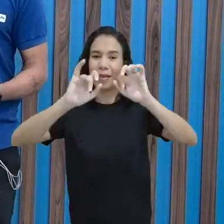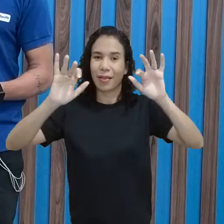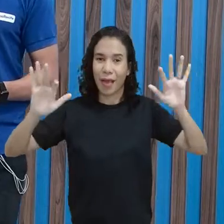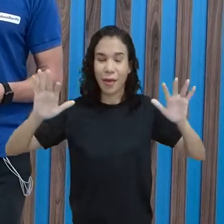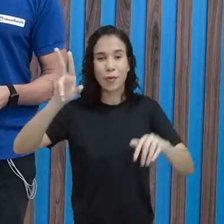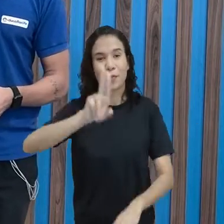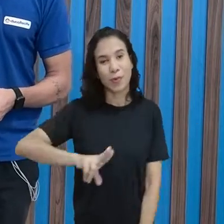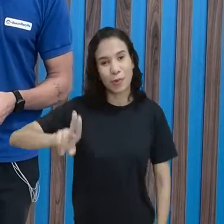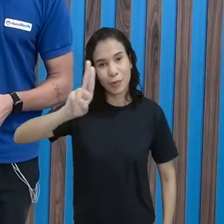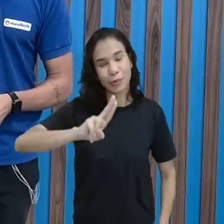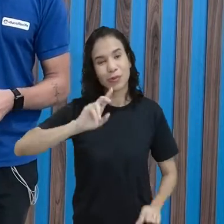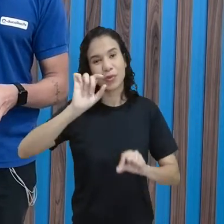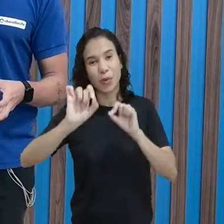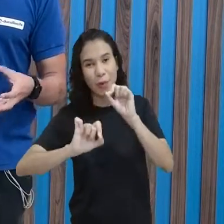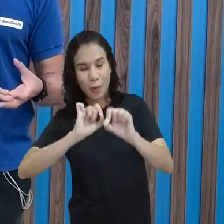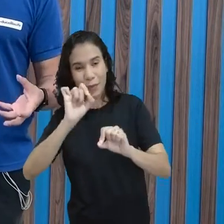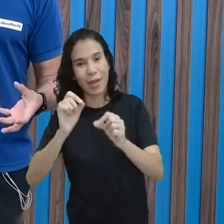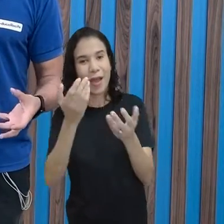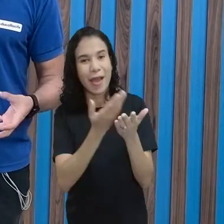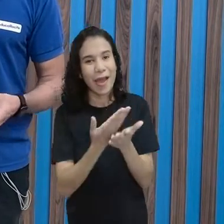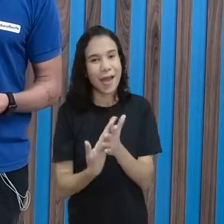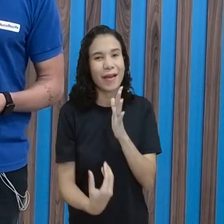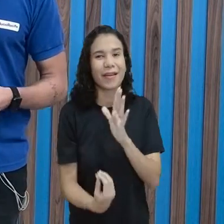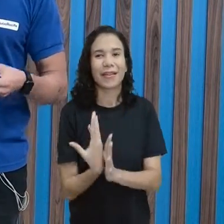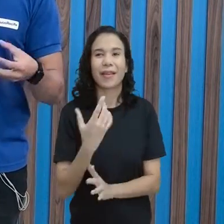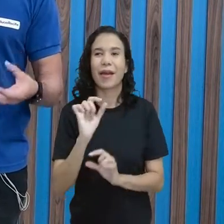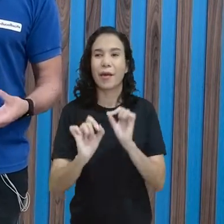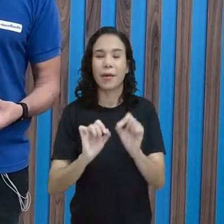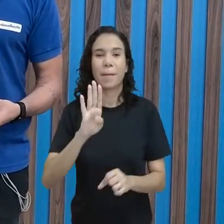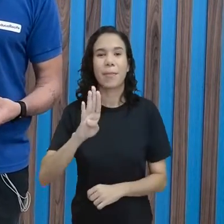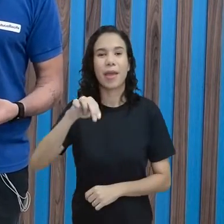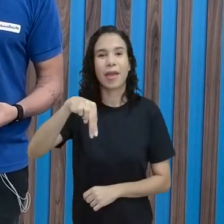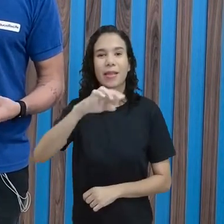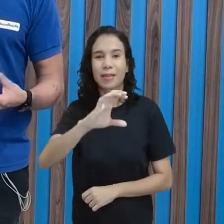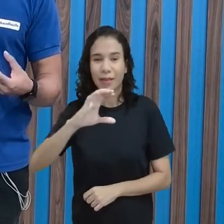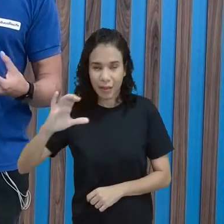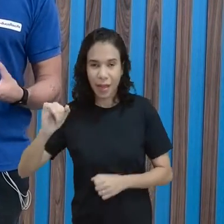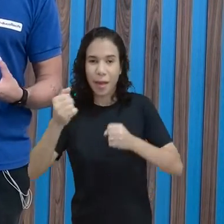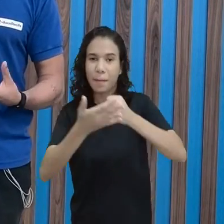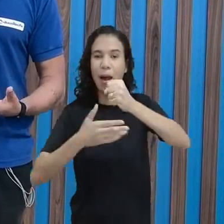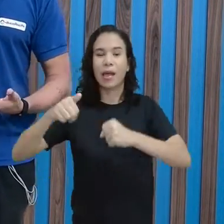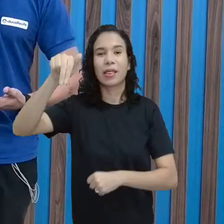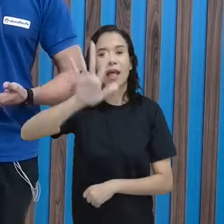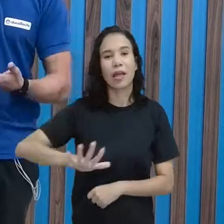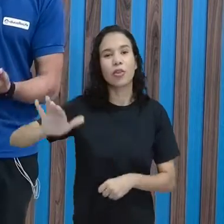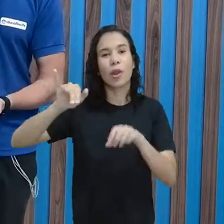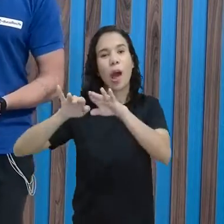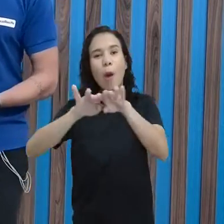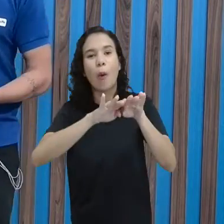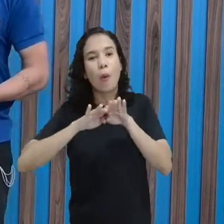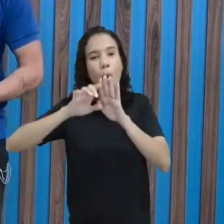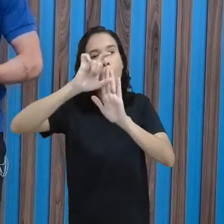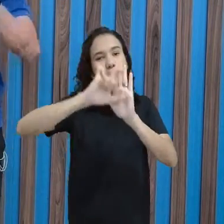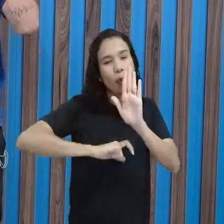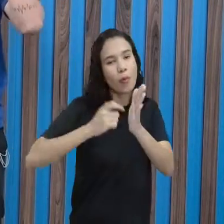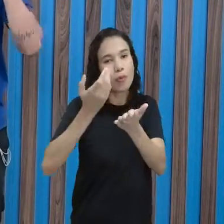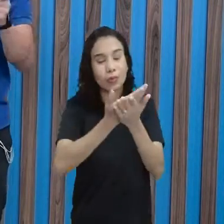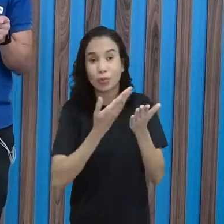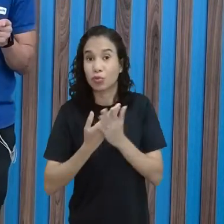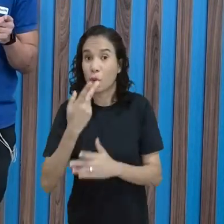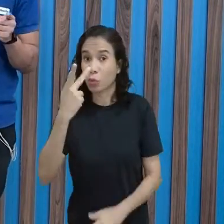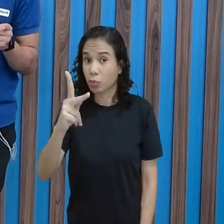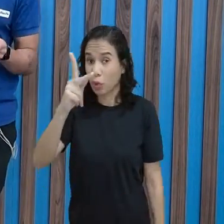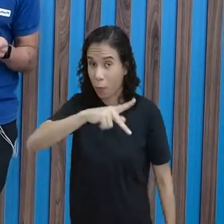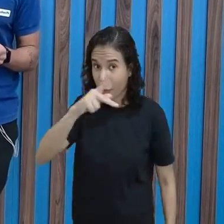eu usei como base pra montar essa aula a nossa BNCC que é a Base Nacional Comum Curricular que o seu